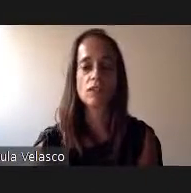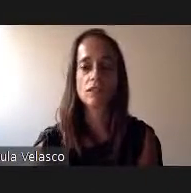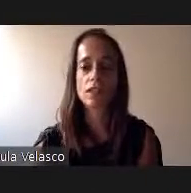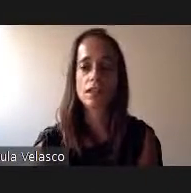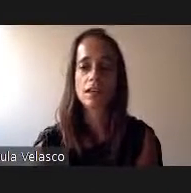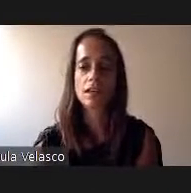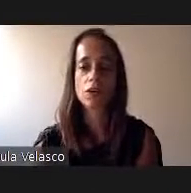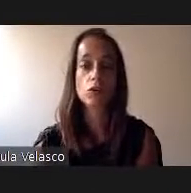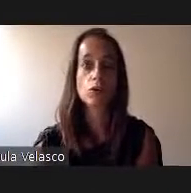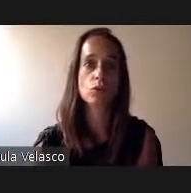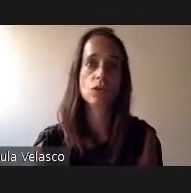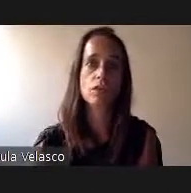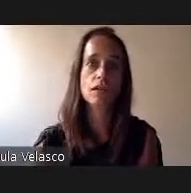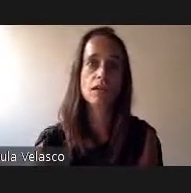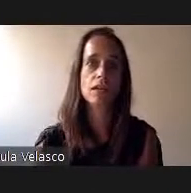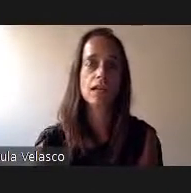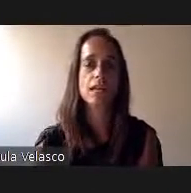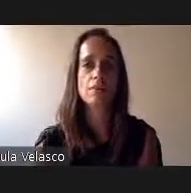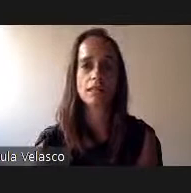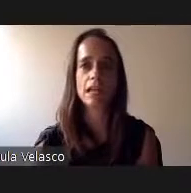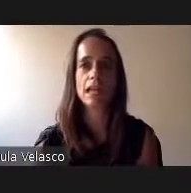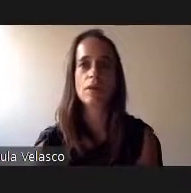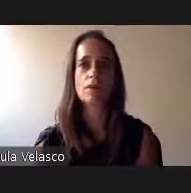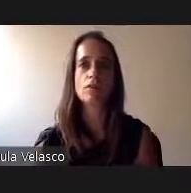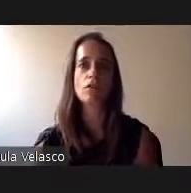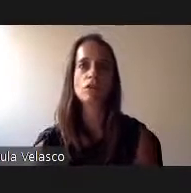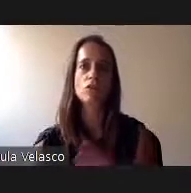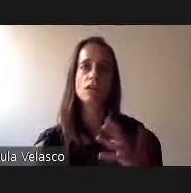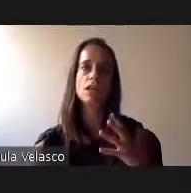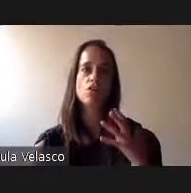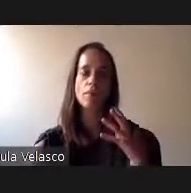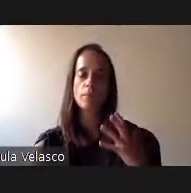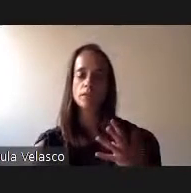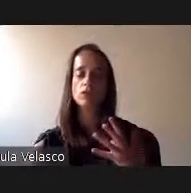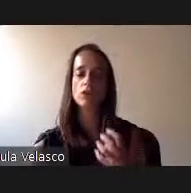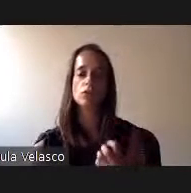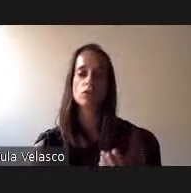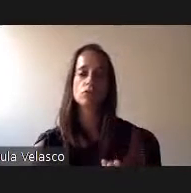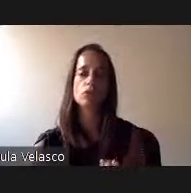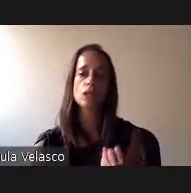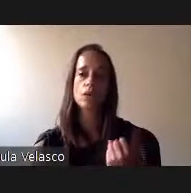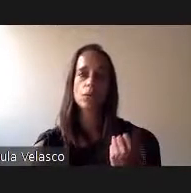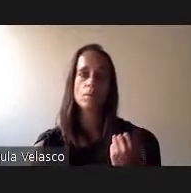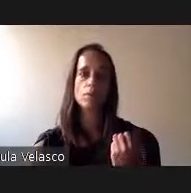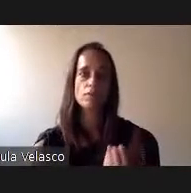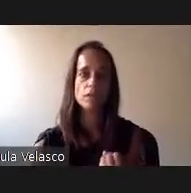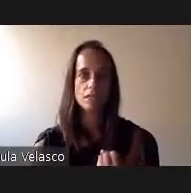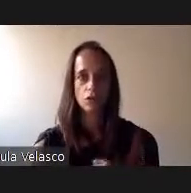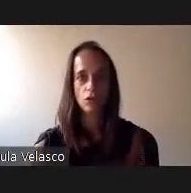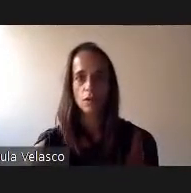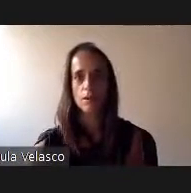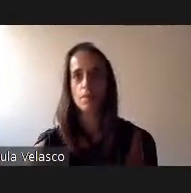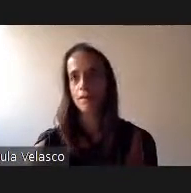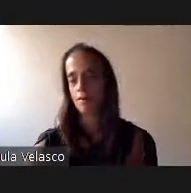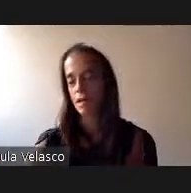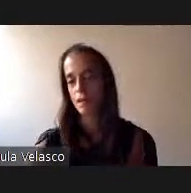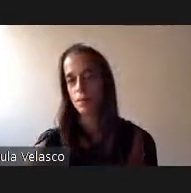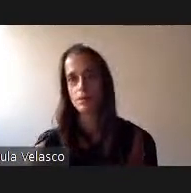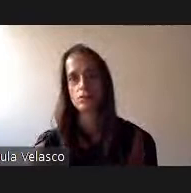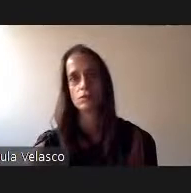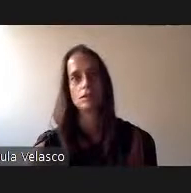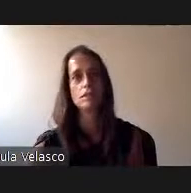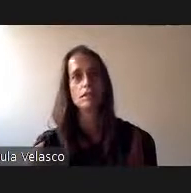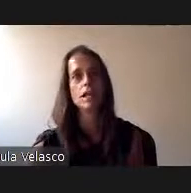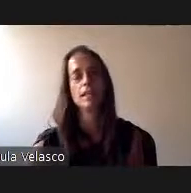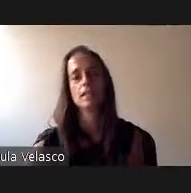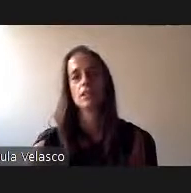Quando falo de estratégias constructivas e materiales, me refiero a todos aqueles aspectos que construyen o corpo físico e palpable do